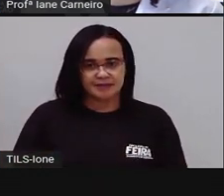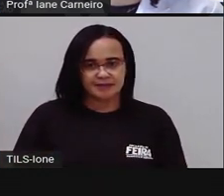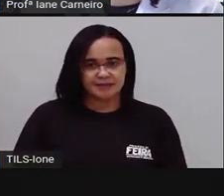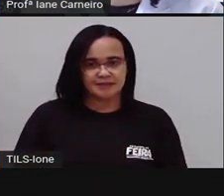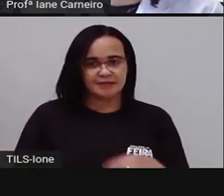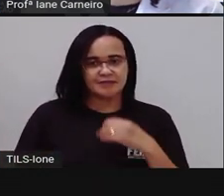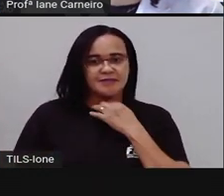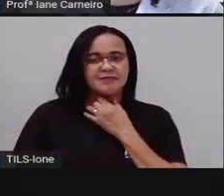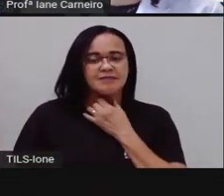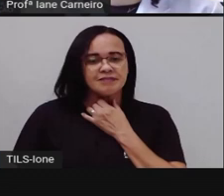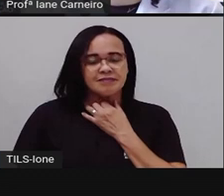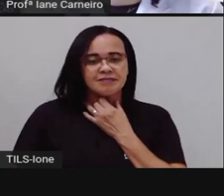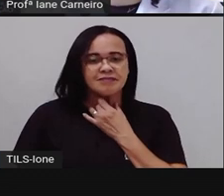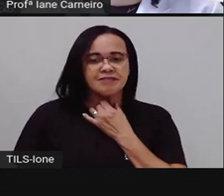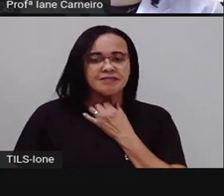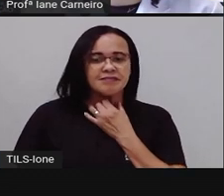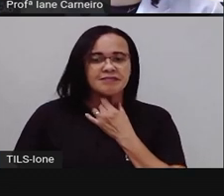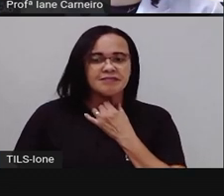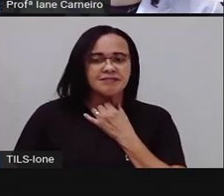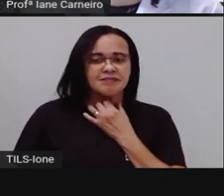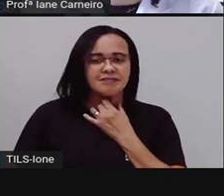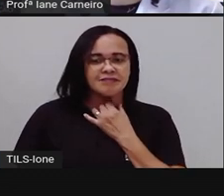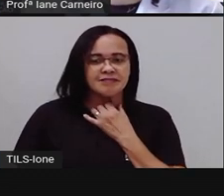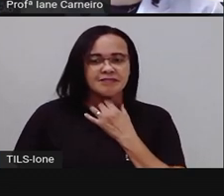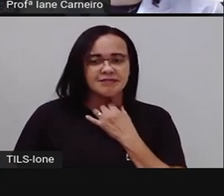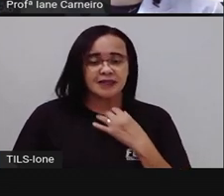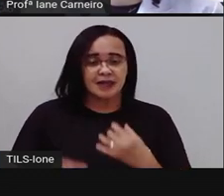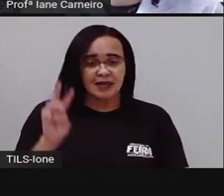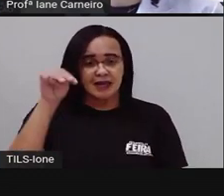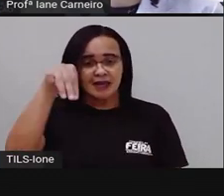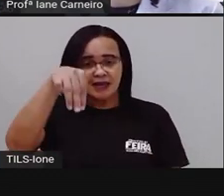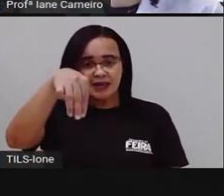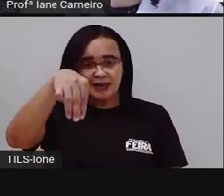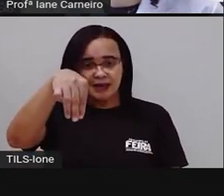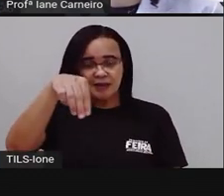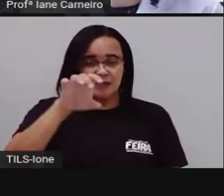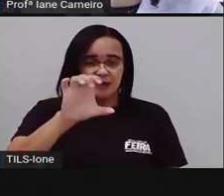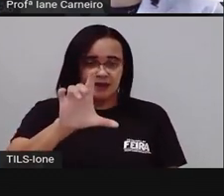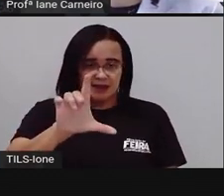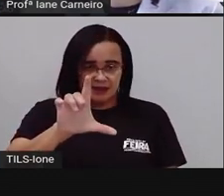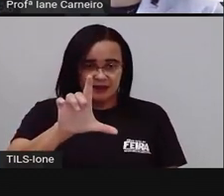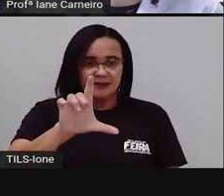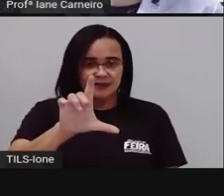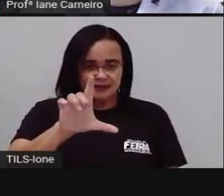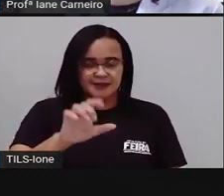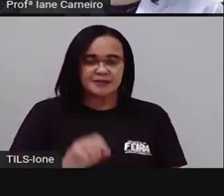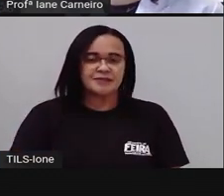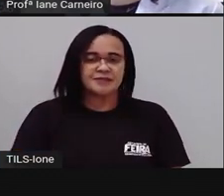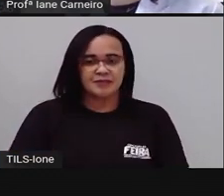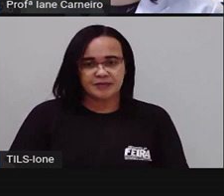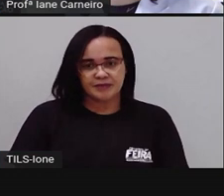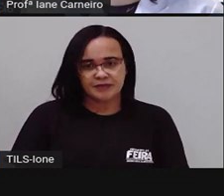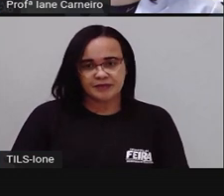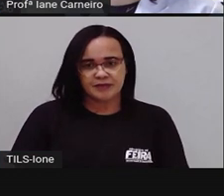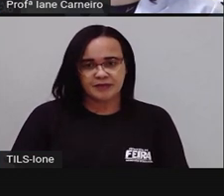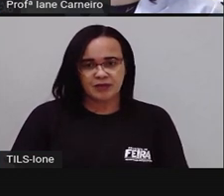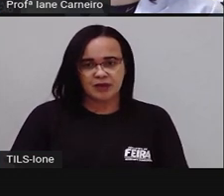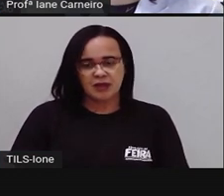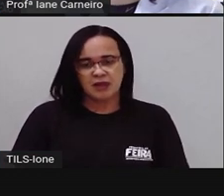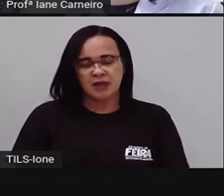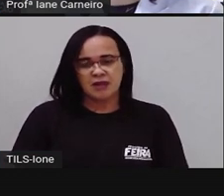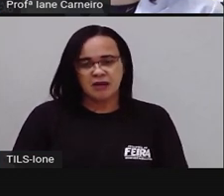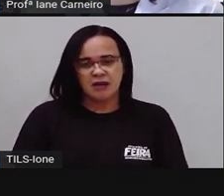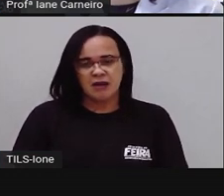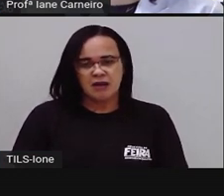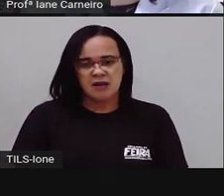Opa, a Pró botou litros. Não, é ML. Já pensou em uma garrafa dessa quinhentos litros? Não pôde. ML e